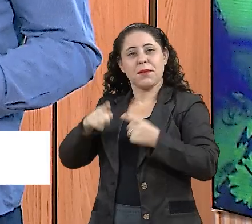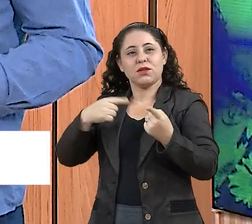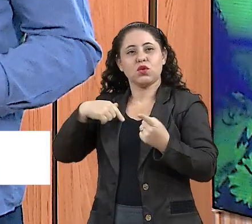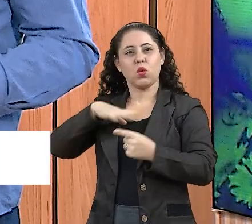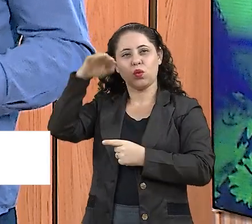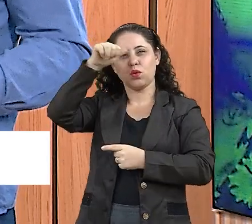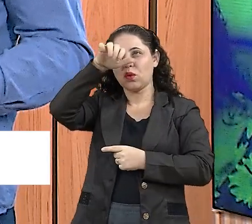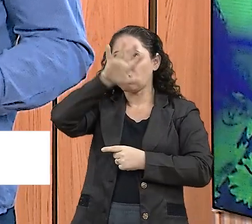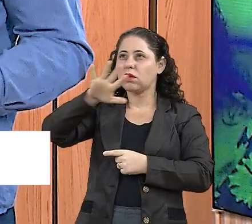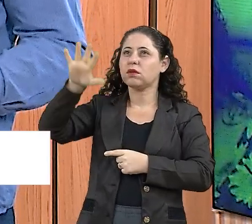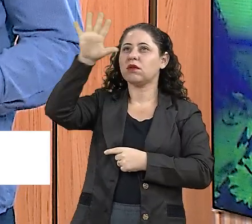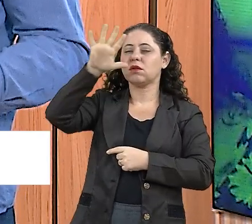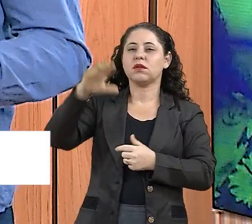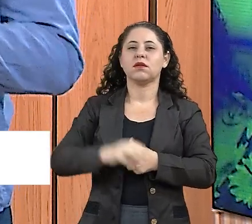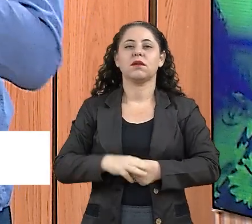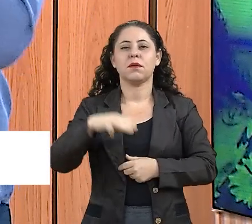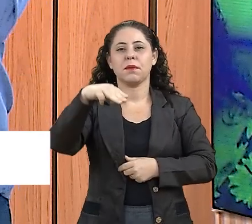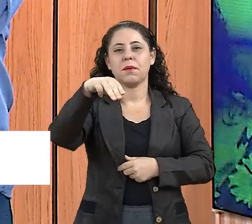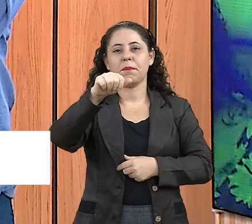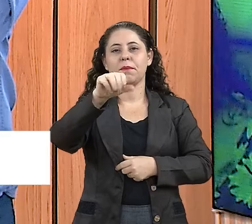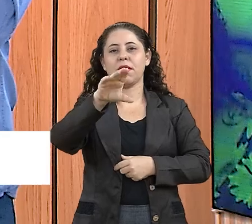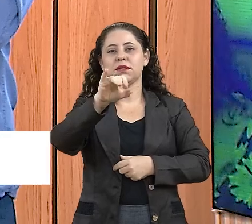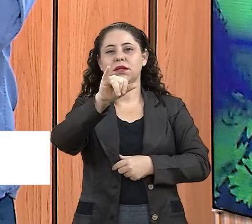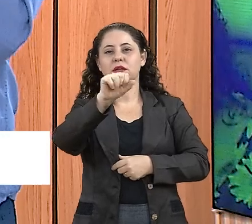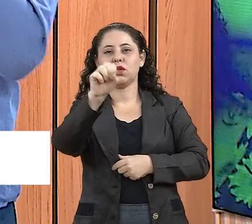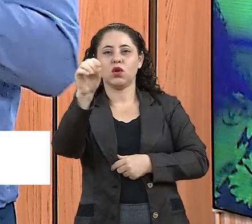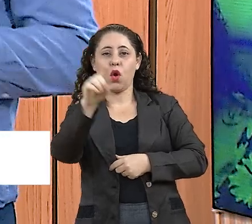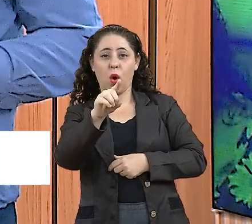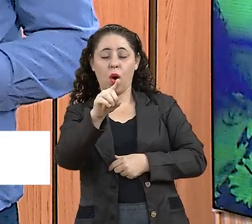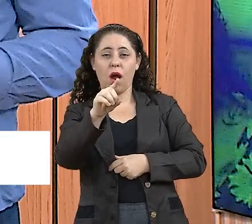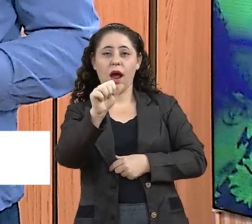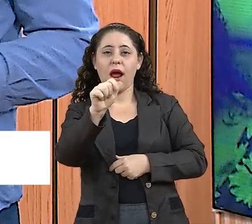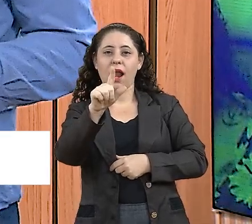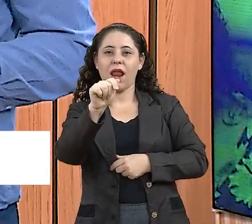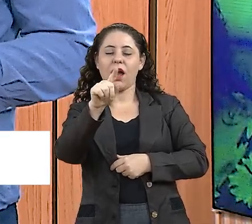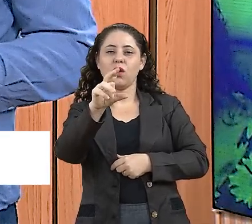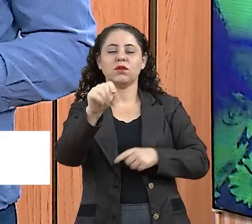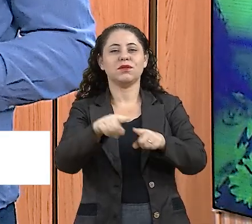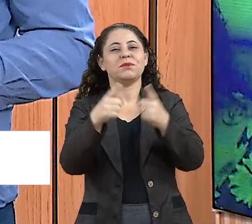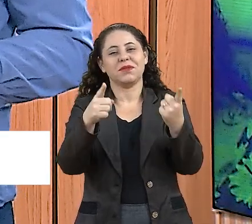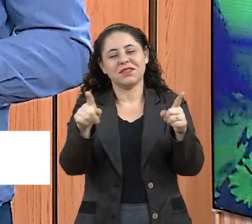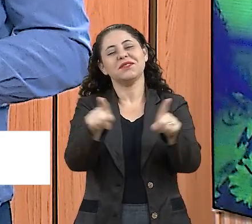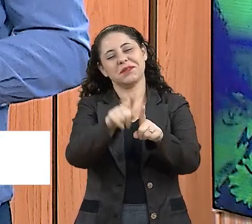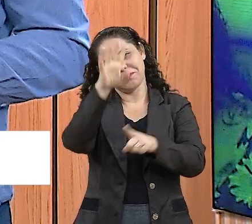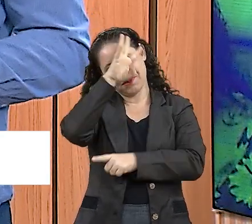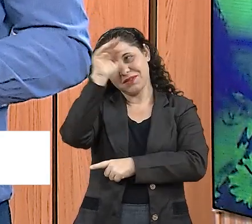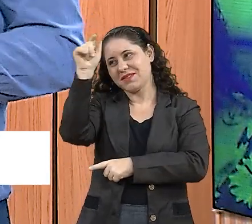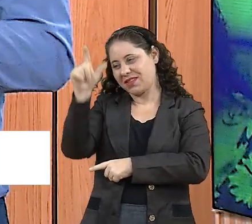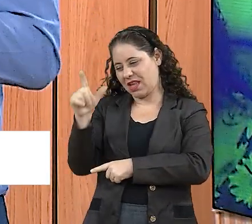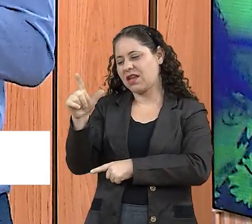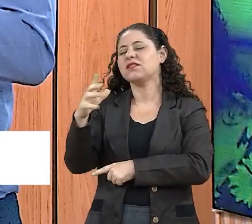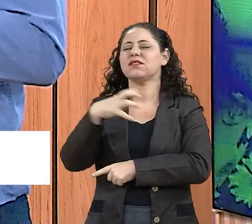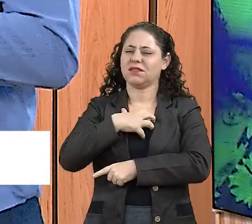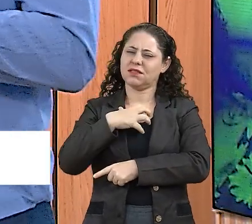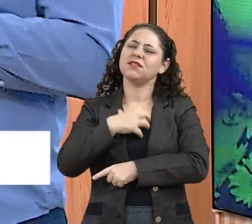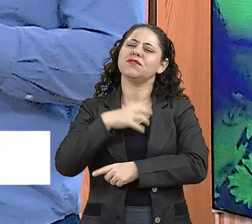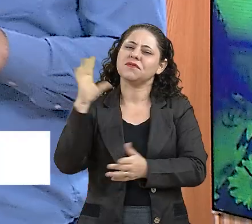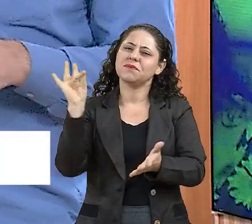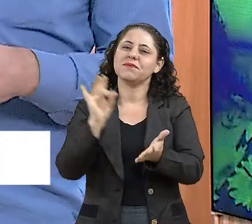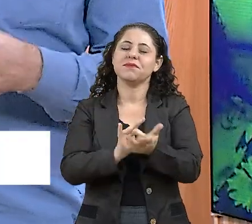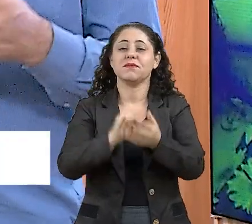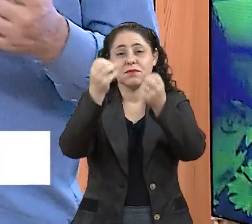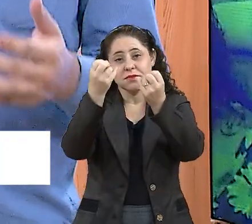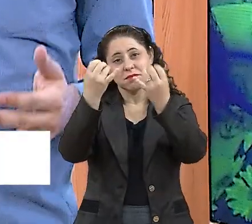Você veio de qual cidade lá? vim de Maceió, Alagoas. Nossa. Mas também sou uma sumatogrossense, com certeza. Olha, e quem que vai